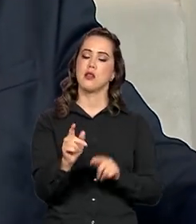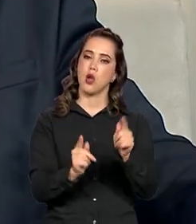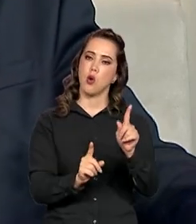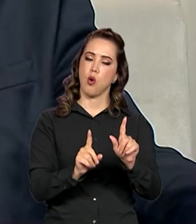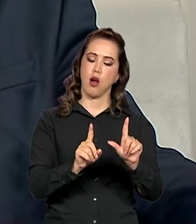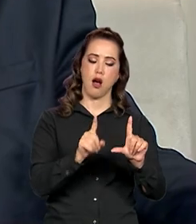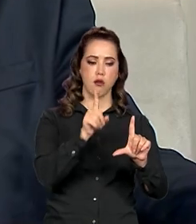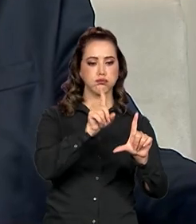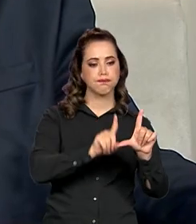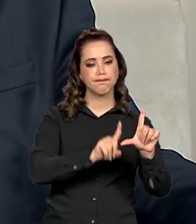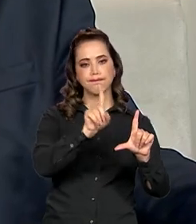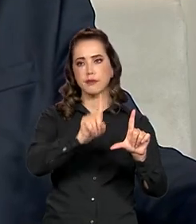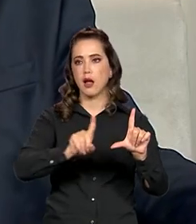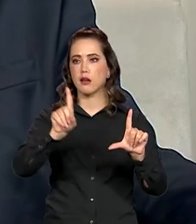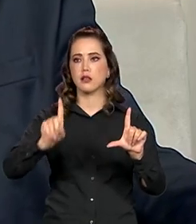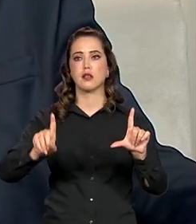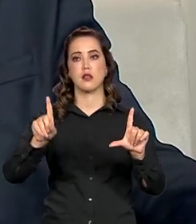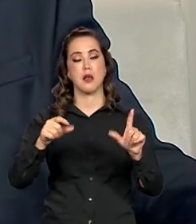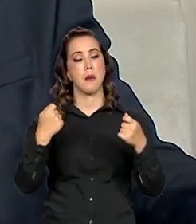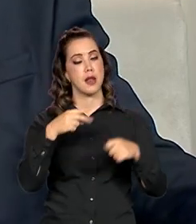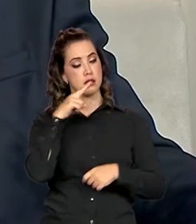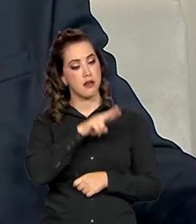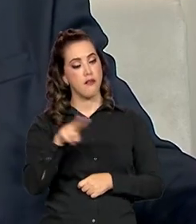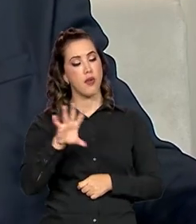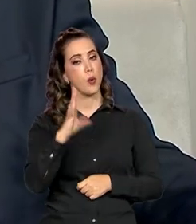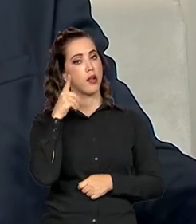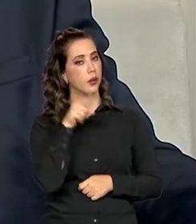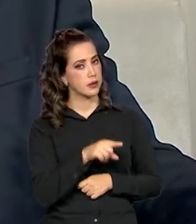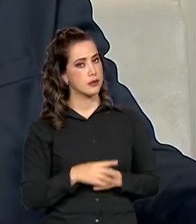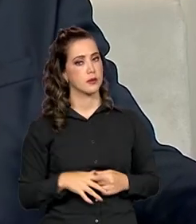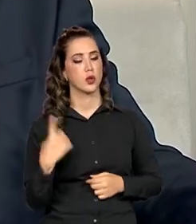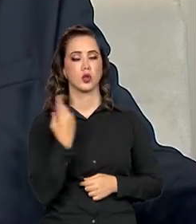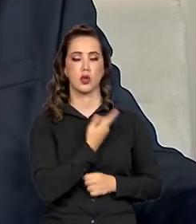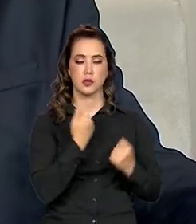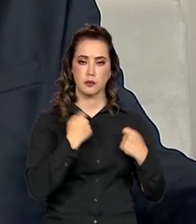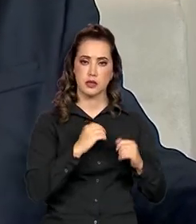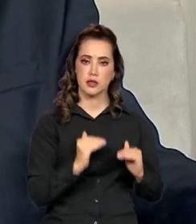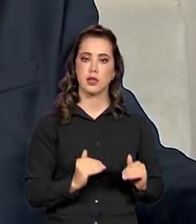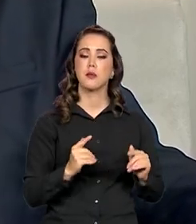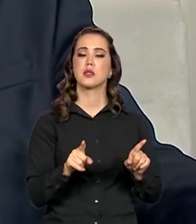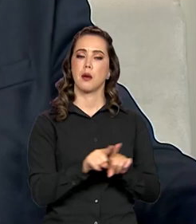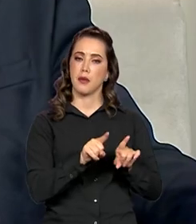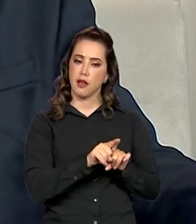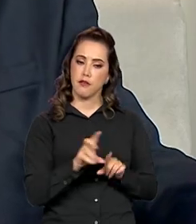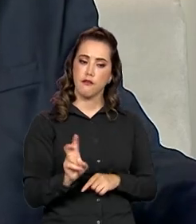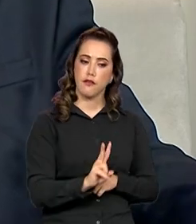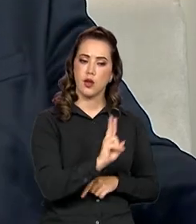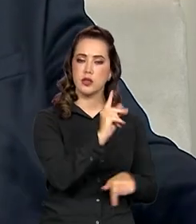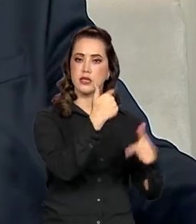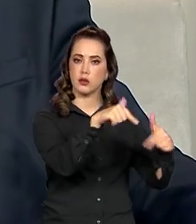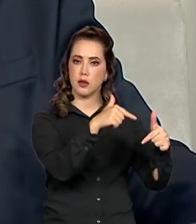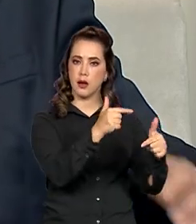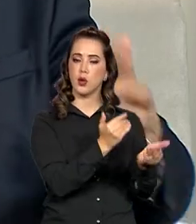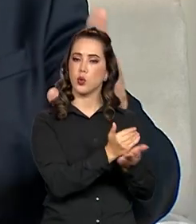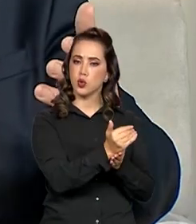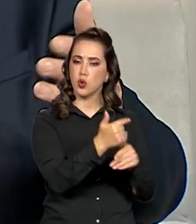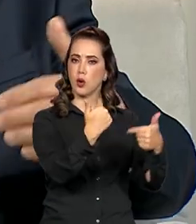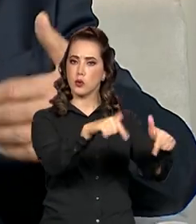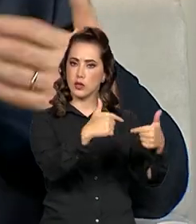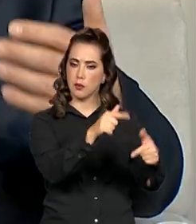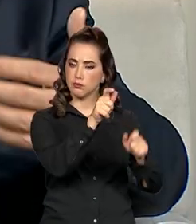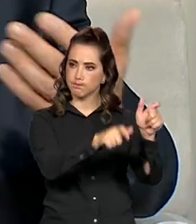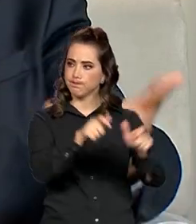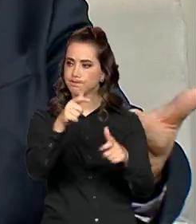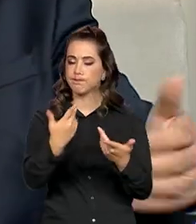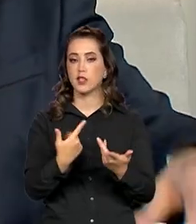precisam olhar com muito carinho. Acima de tudo, nós temos que valorizar o trabalho e, acima de tudo, preservar os empregos. É isso